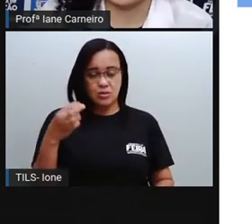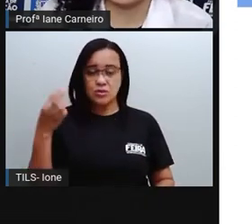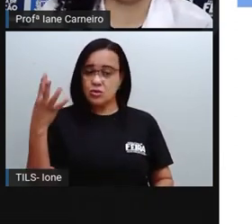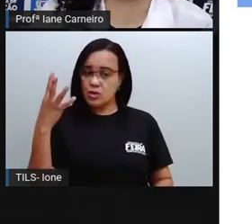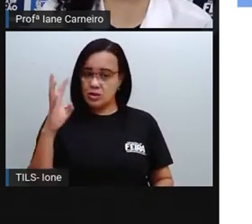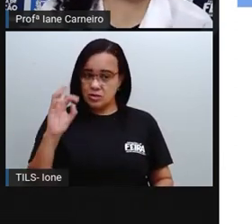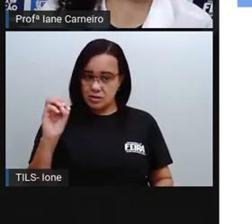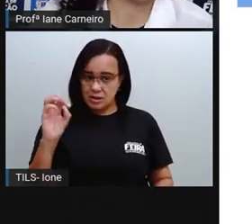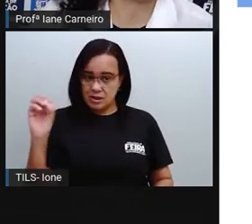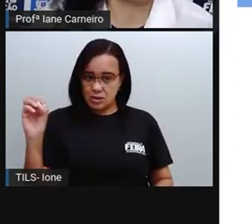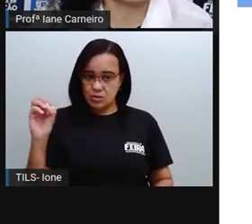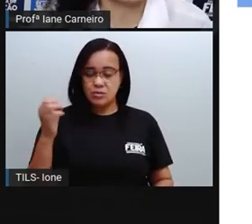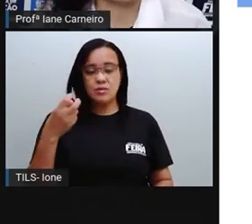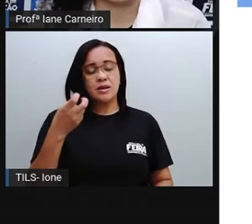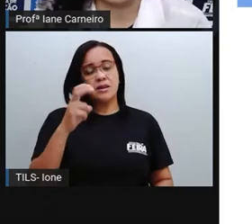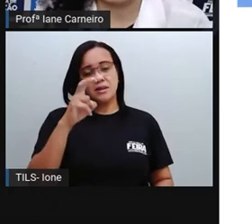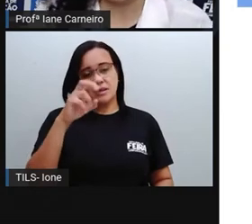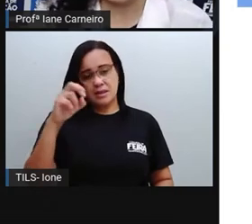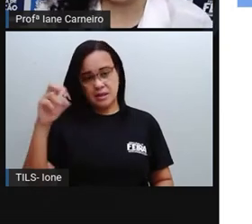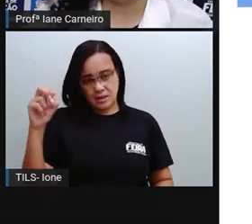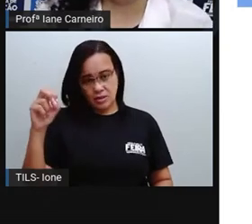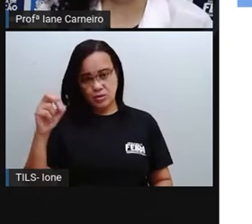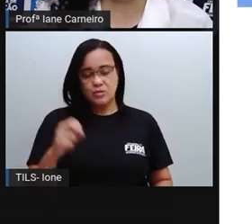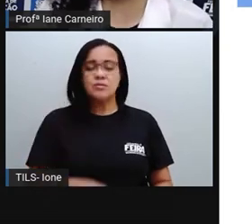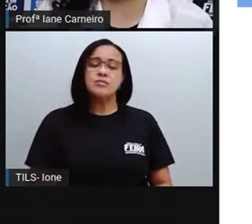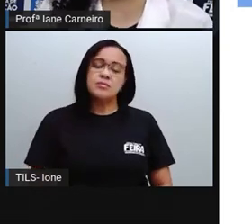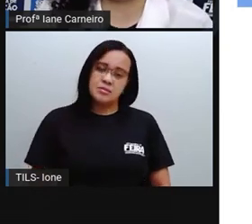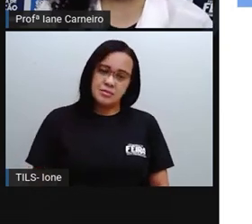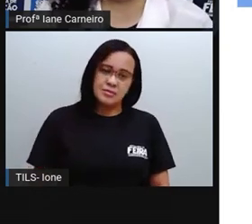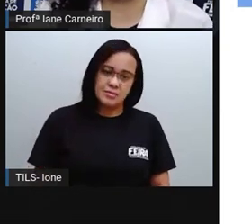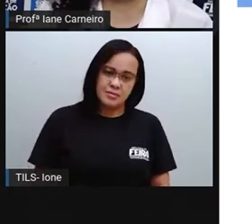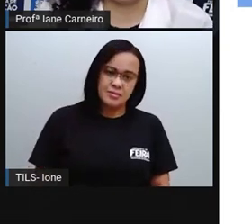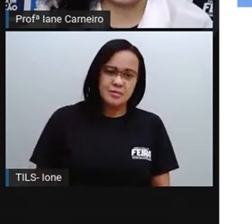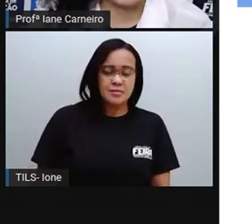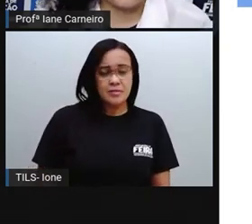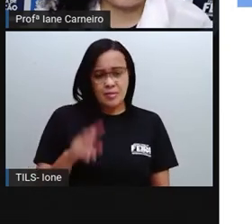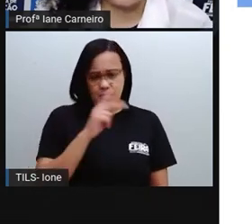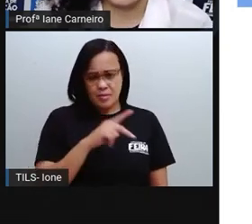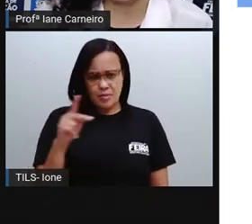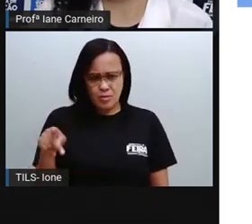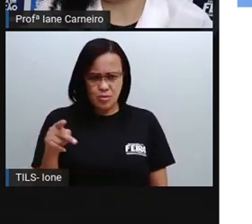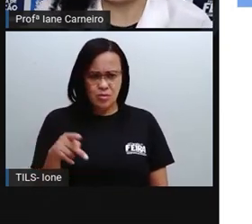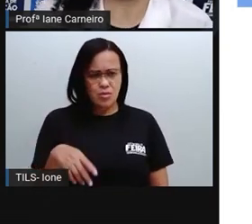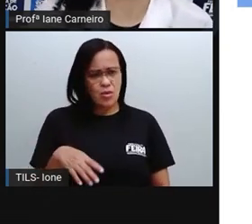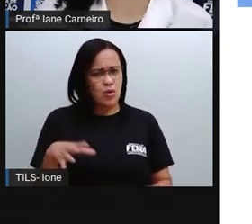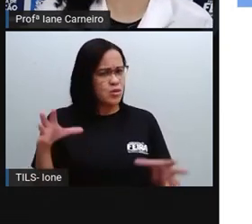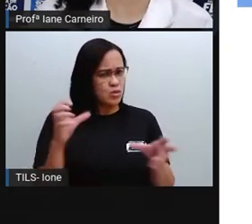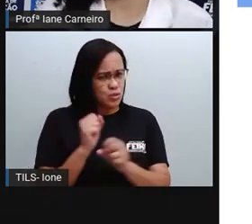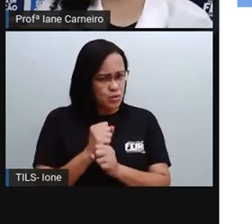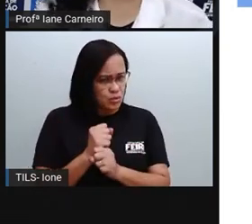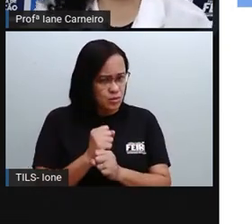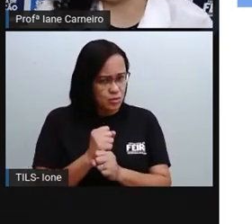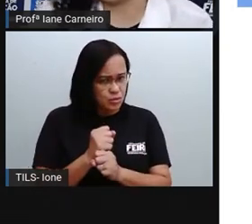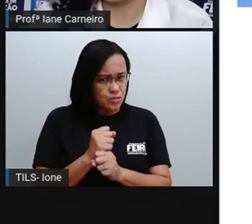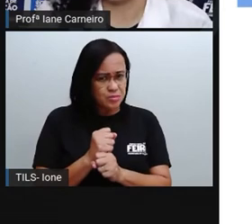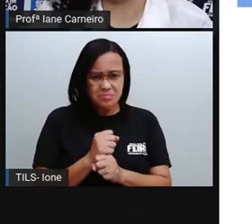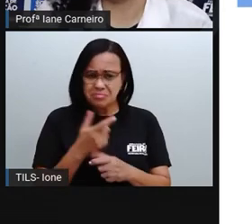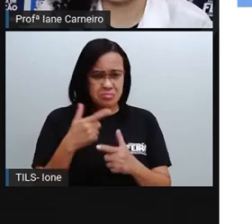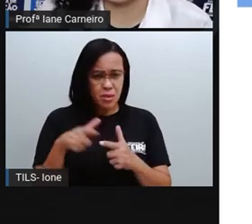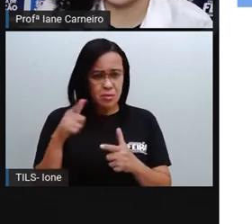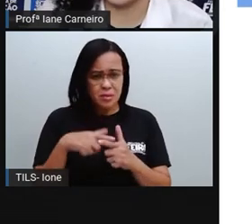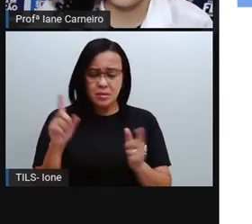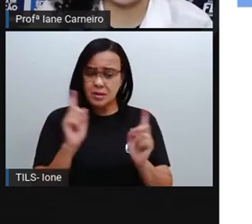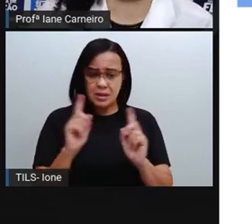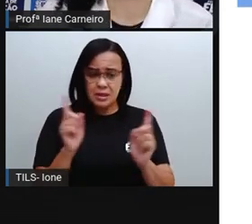400, mais 100, 500. Proiane, se ela sair daqui e veio somar pra aqui? É. Não tem problema. Na